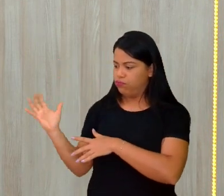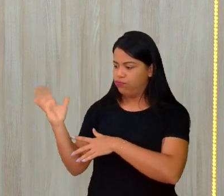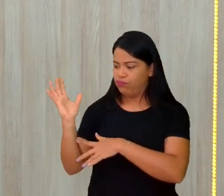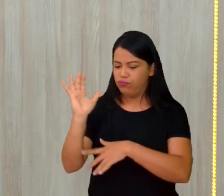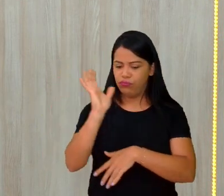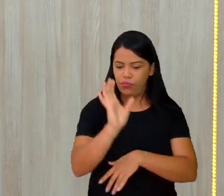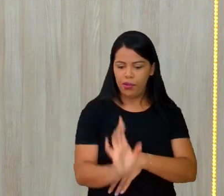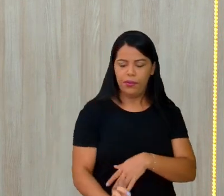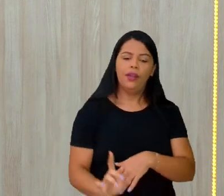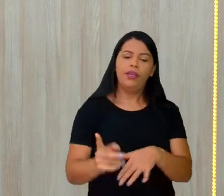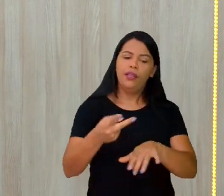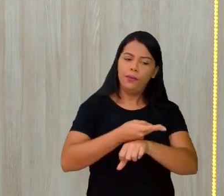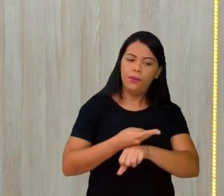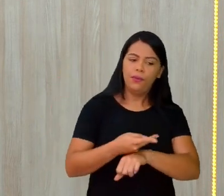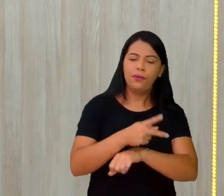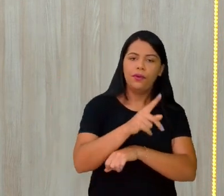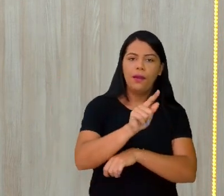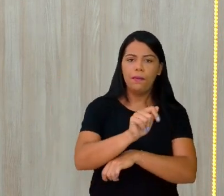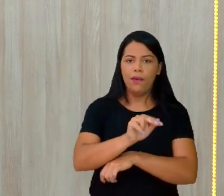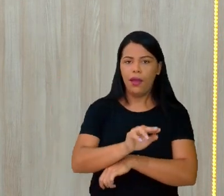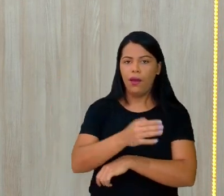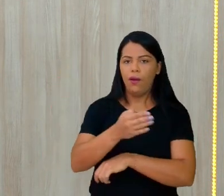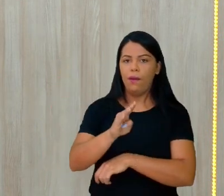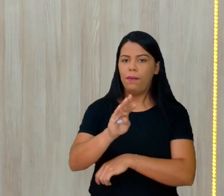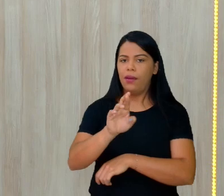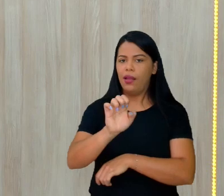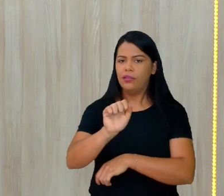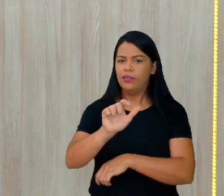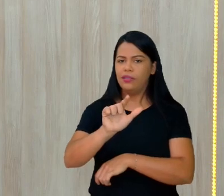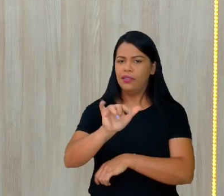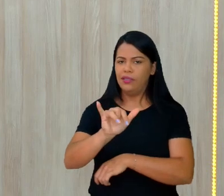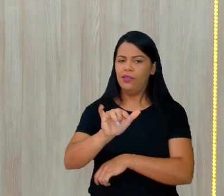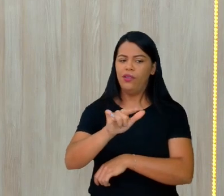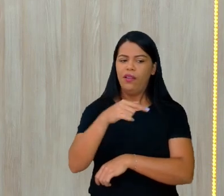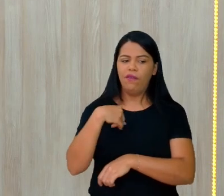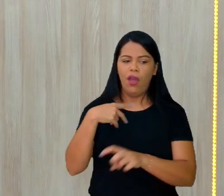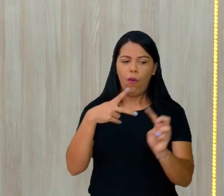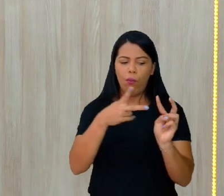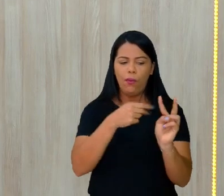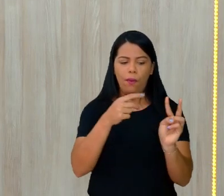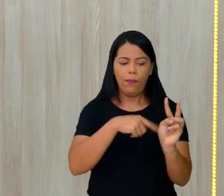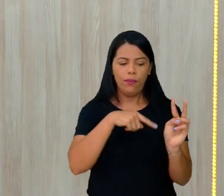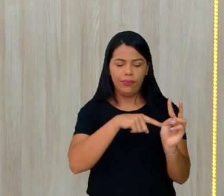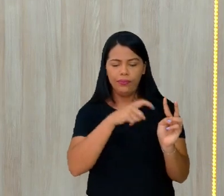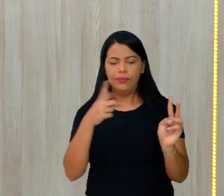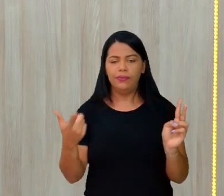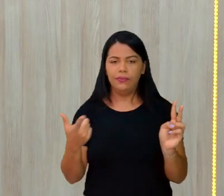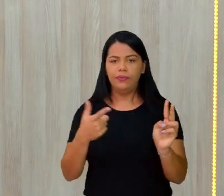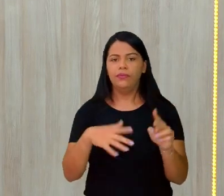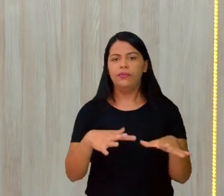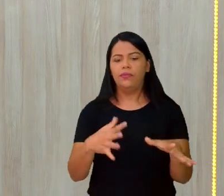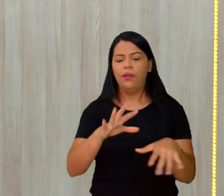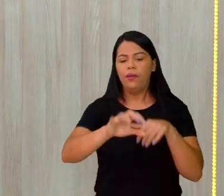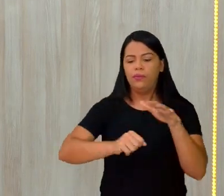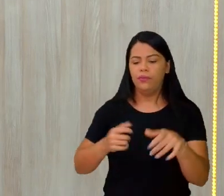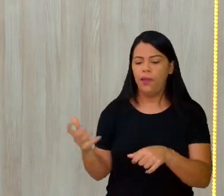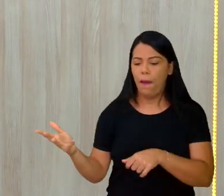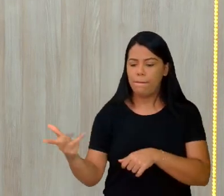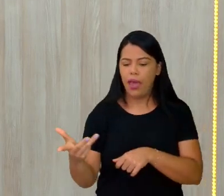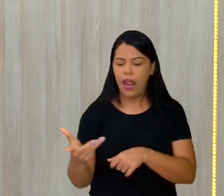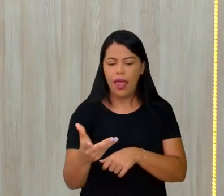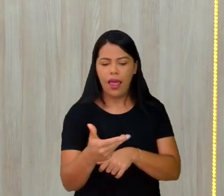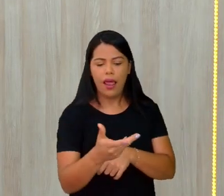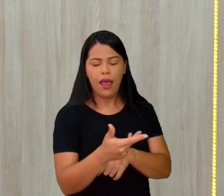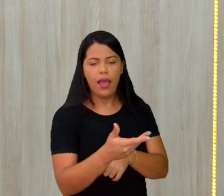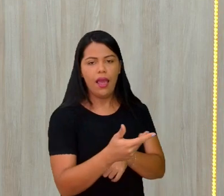o pau-brasil, tá gente? Chegou aqui para pegar aqui o nosso pau-brasil, a extração da